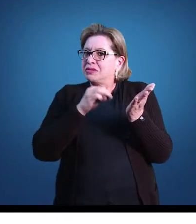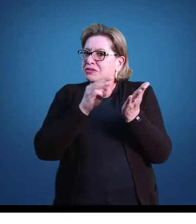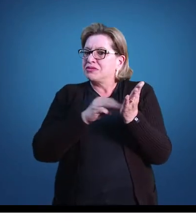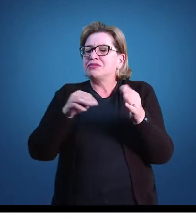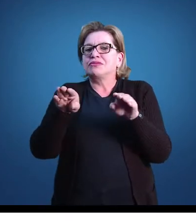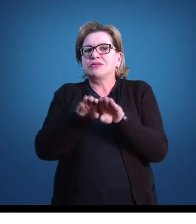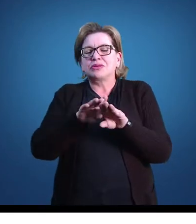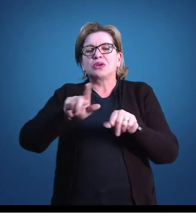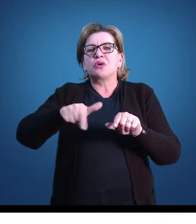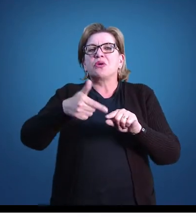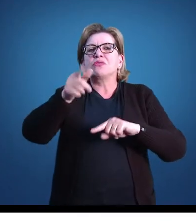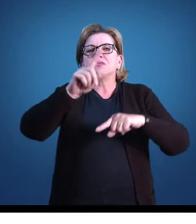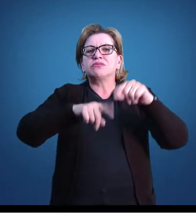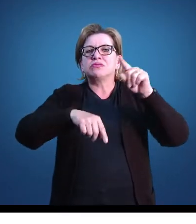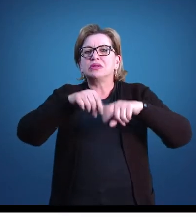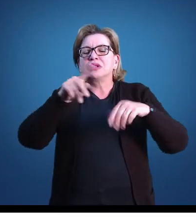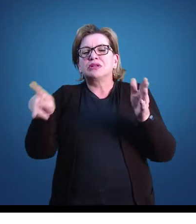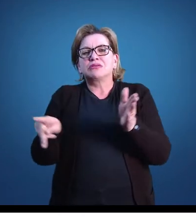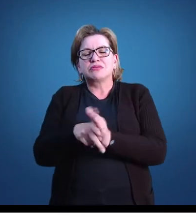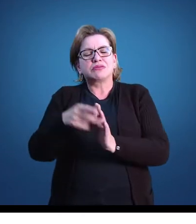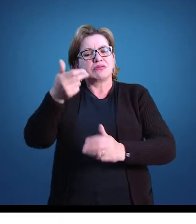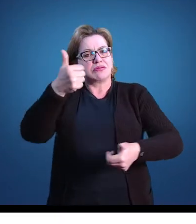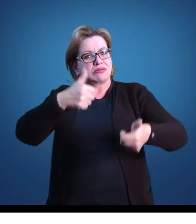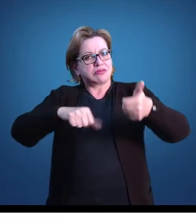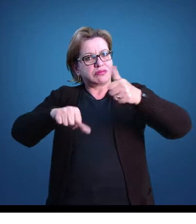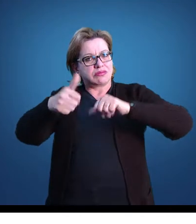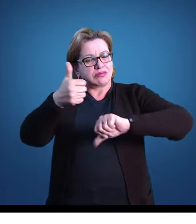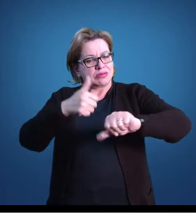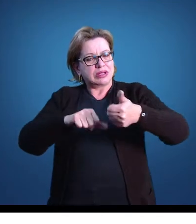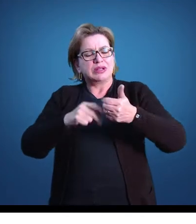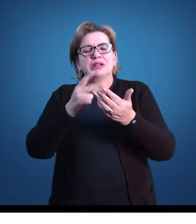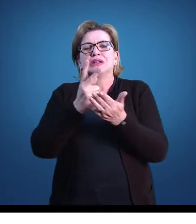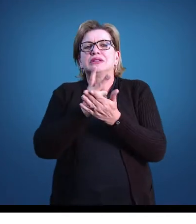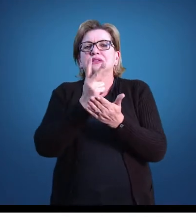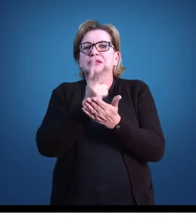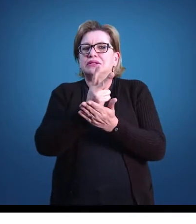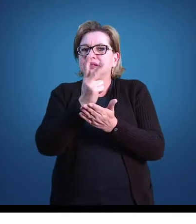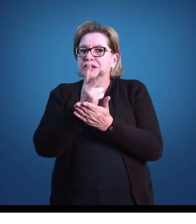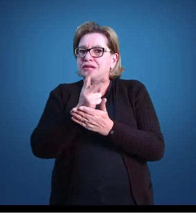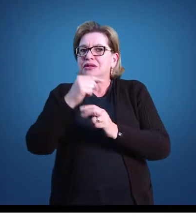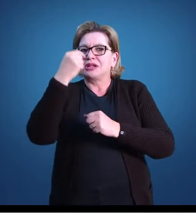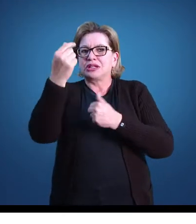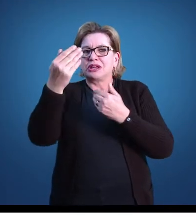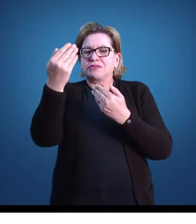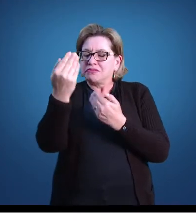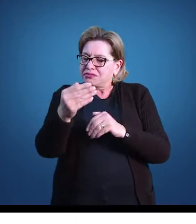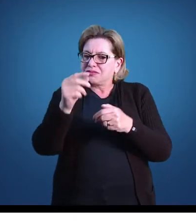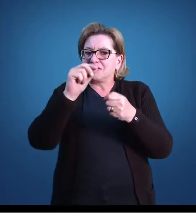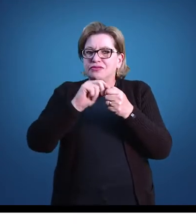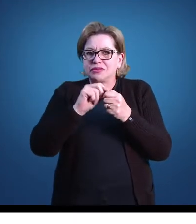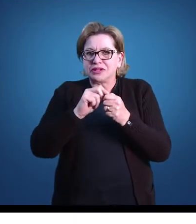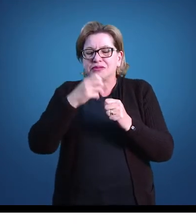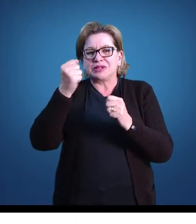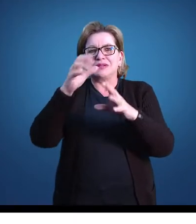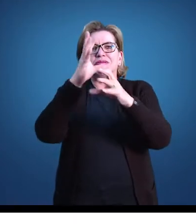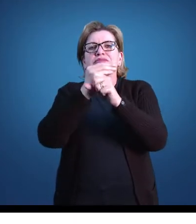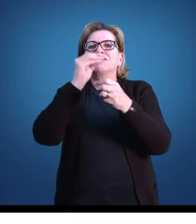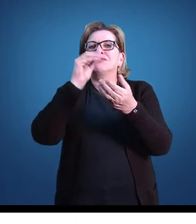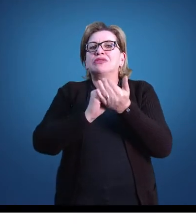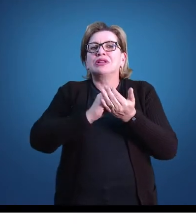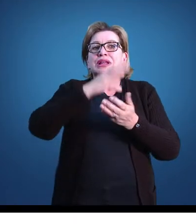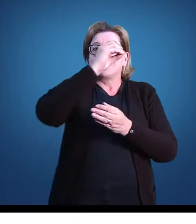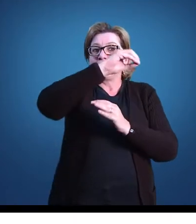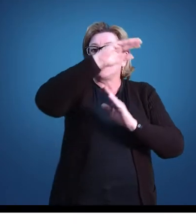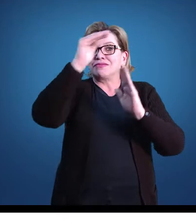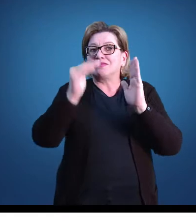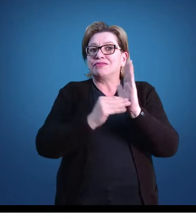novos instrumentos de verificação. A cada avaliação realizada, o professor deverá atribuir nota de 0 a 10. No final do bimestre,